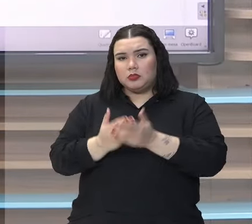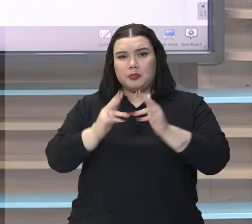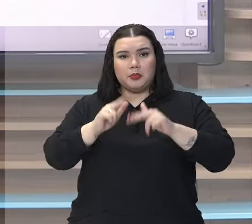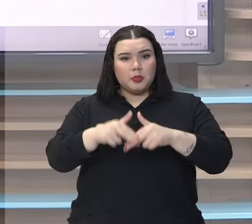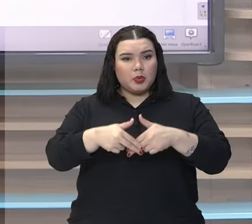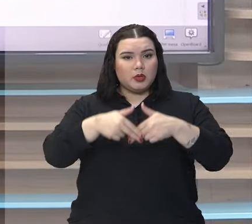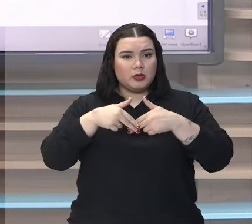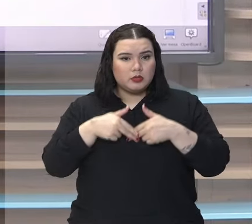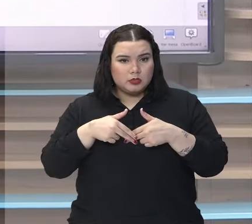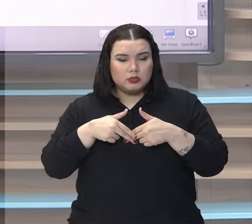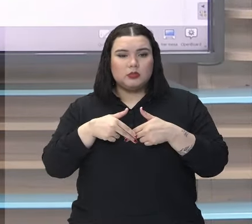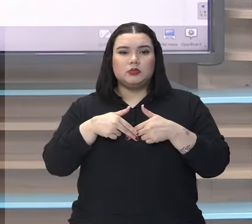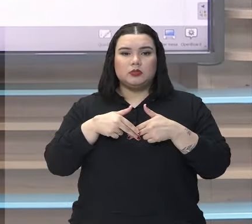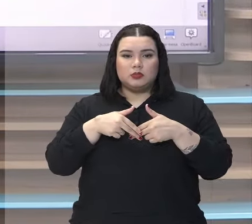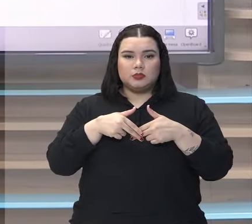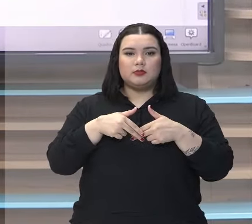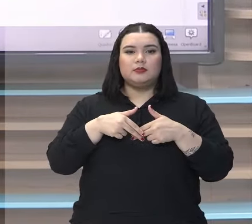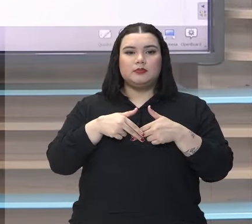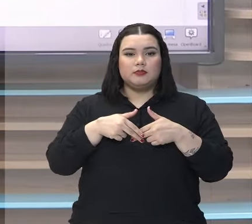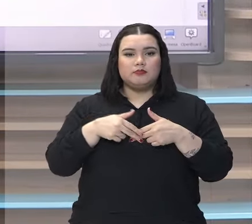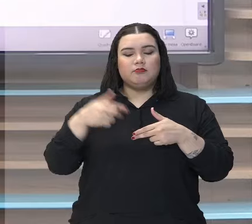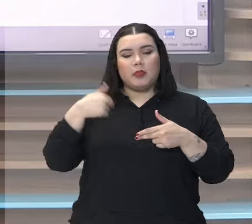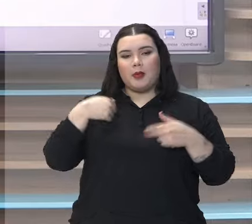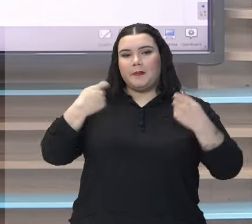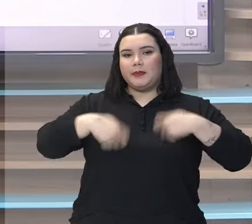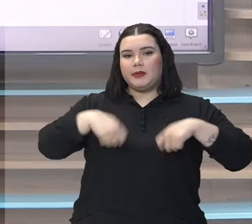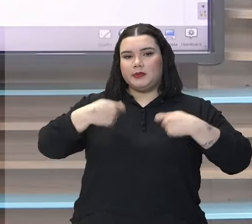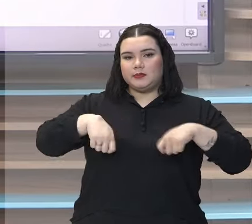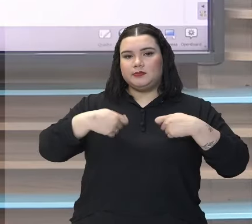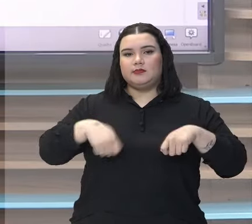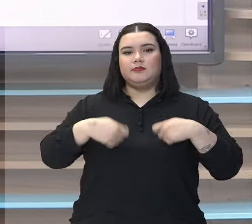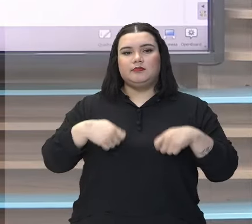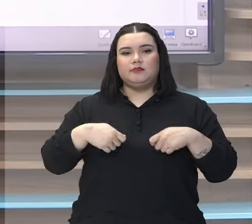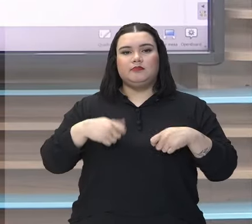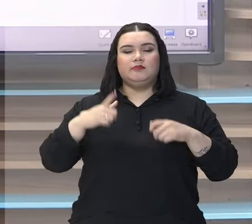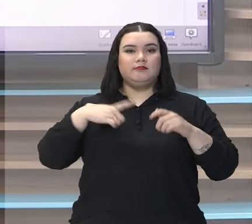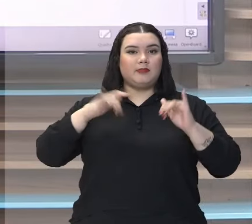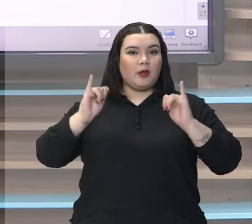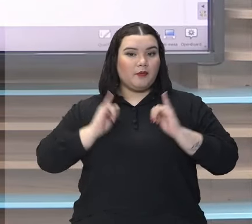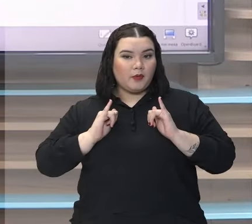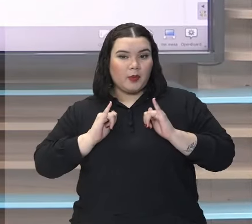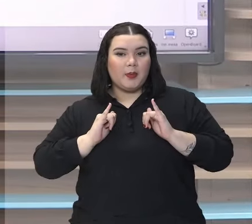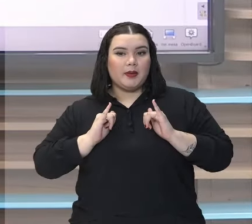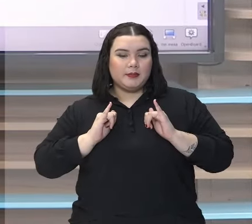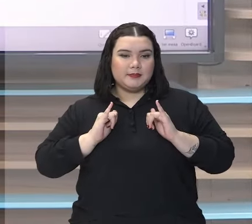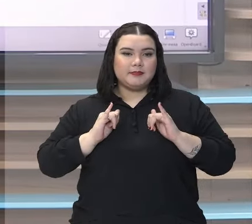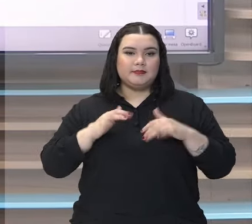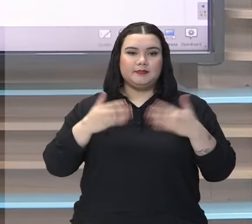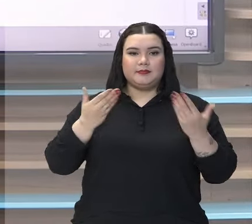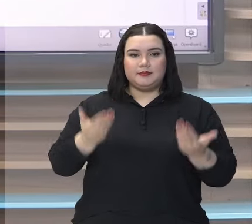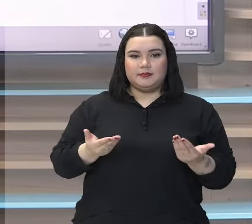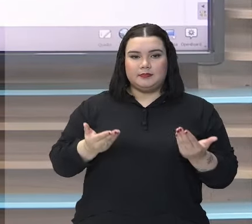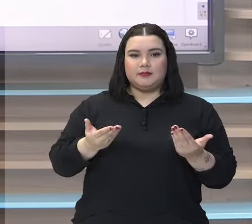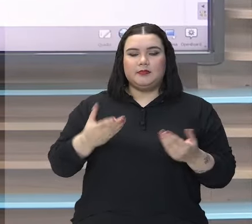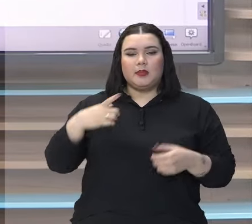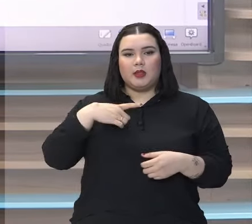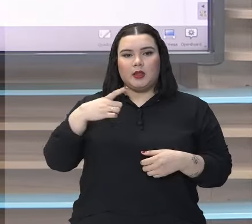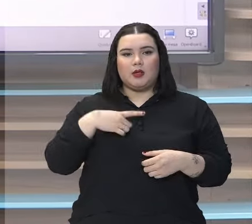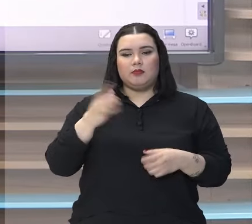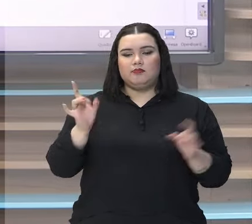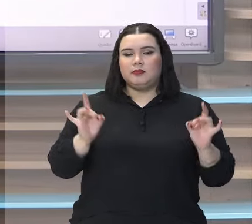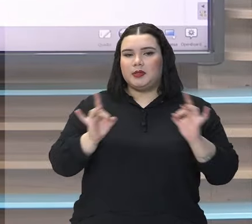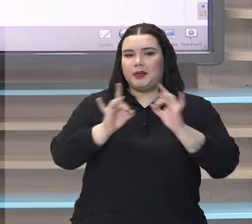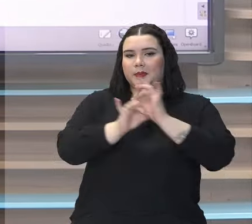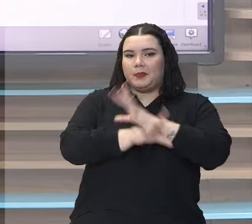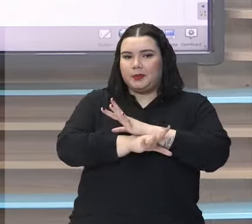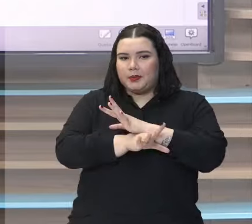portanto, por isso, eu mereço ter uma folga. Então, portanto, eu estou concluindo,